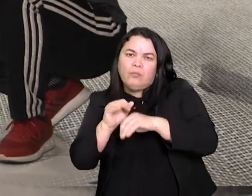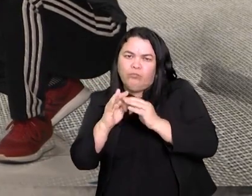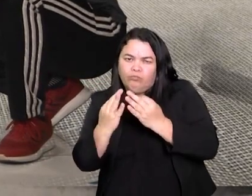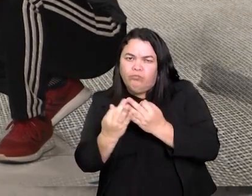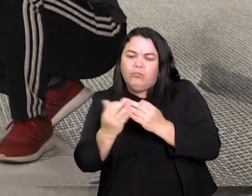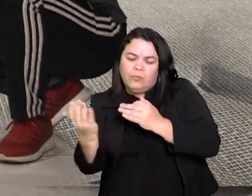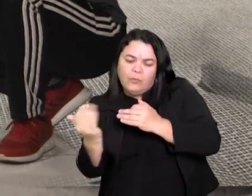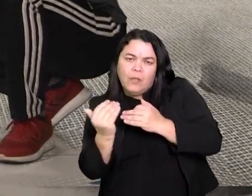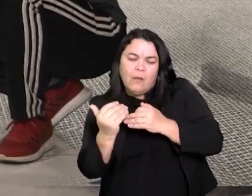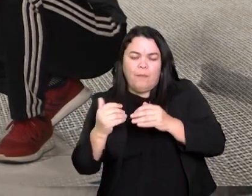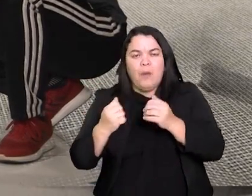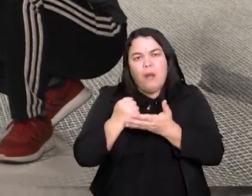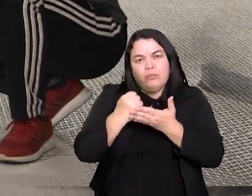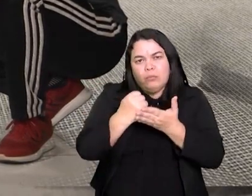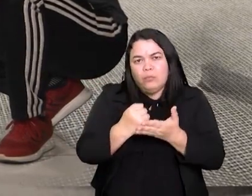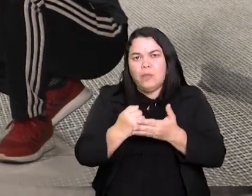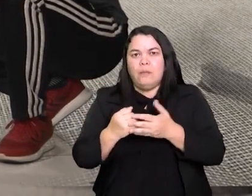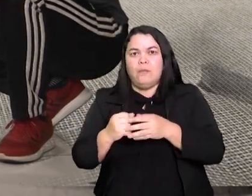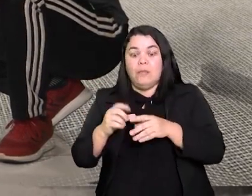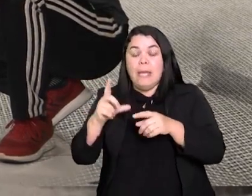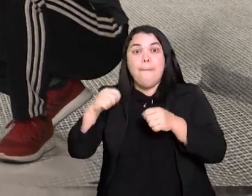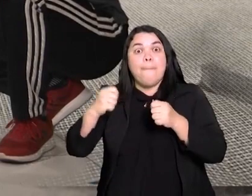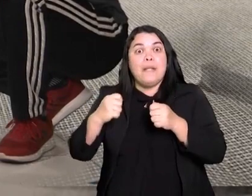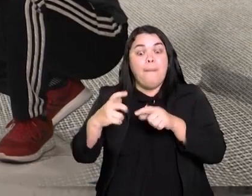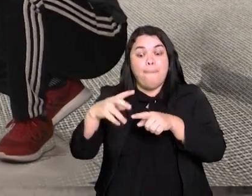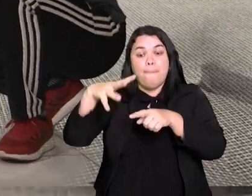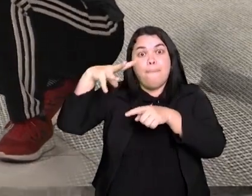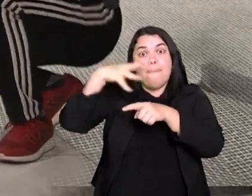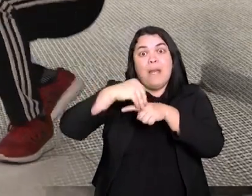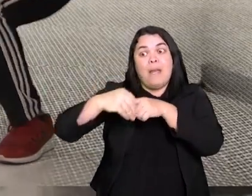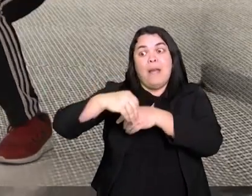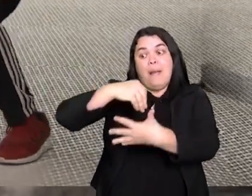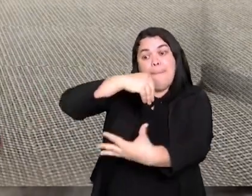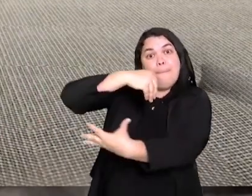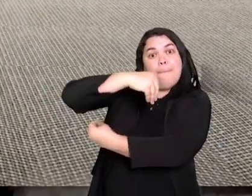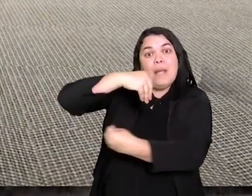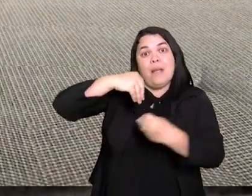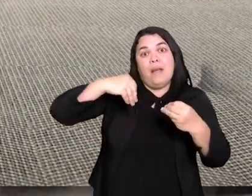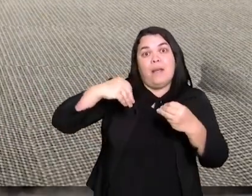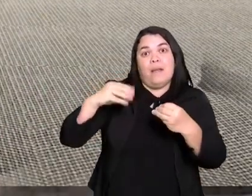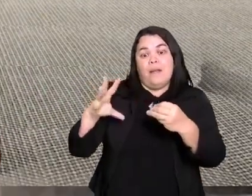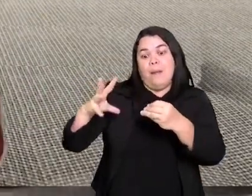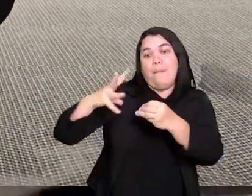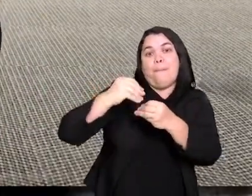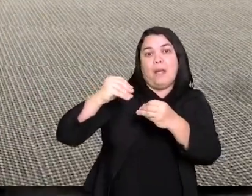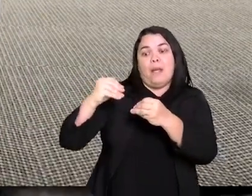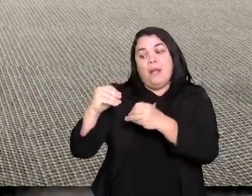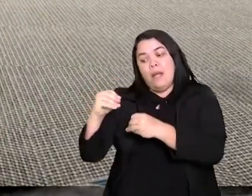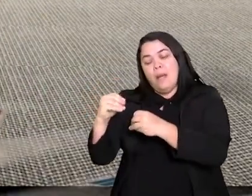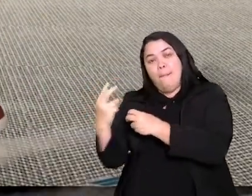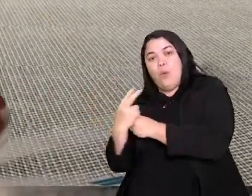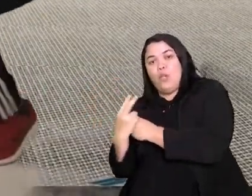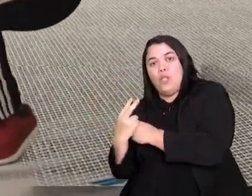e a gente vai ter que pegar o prendedor dele e se esquivar. não pode levantar